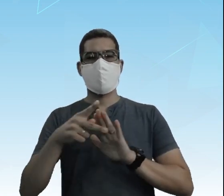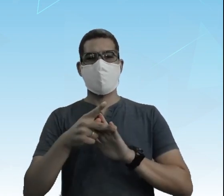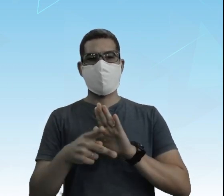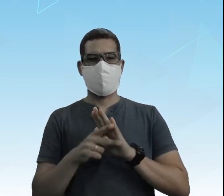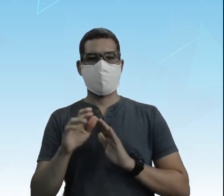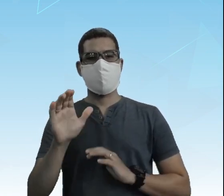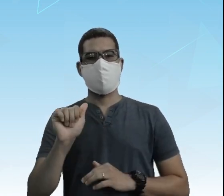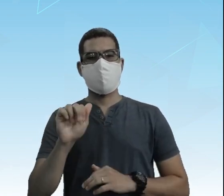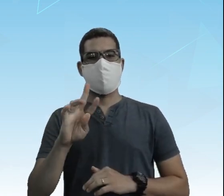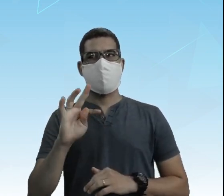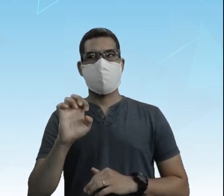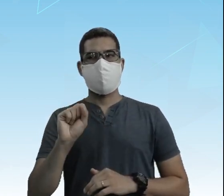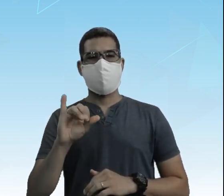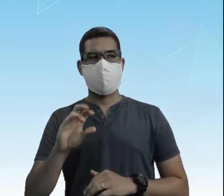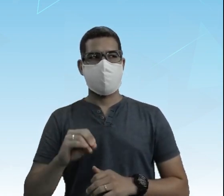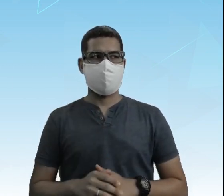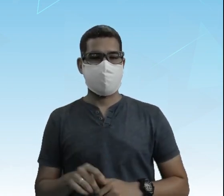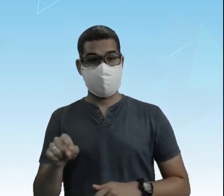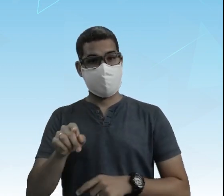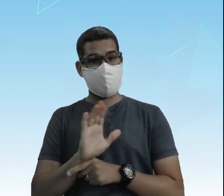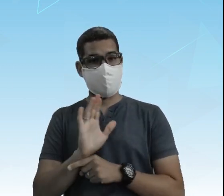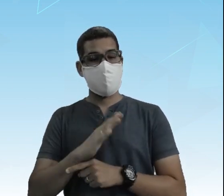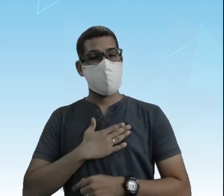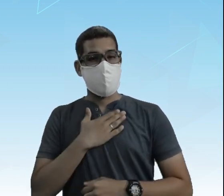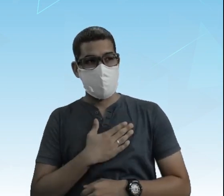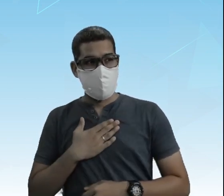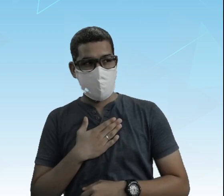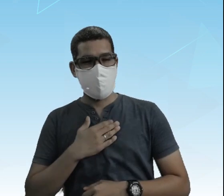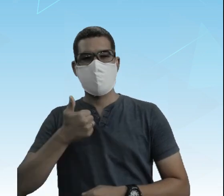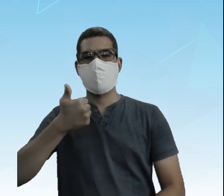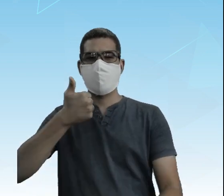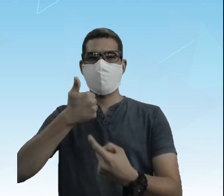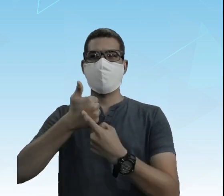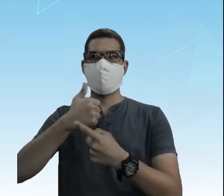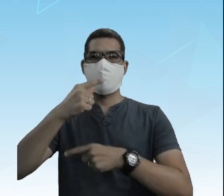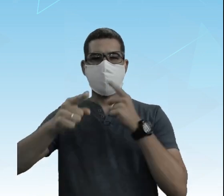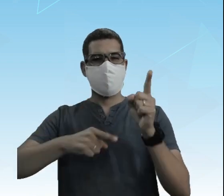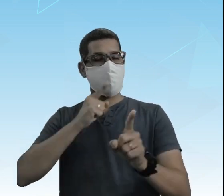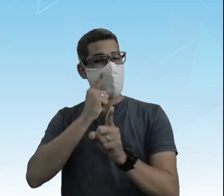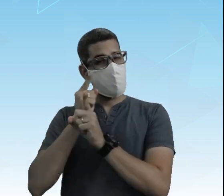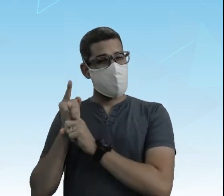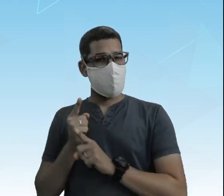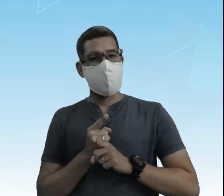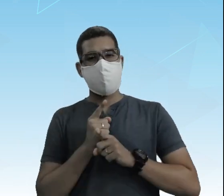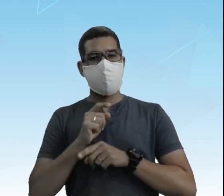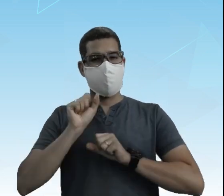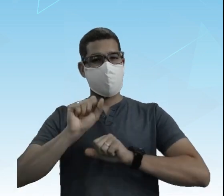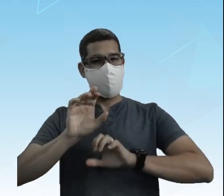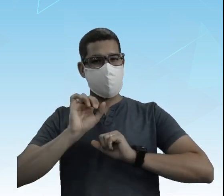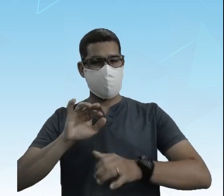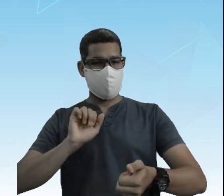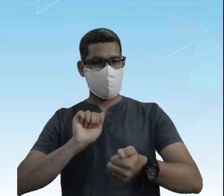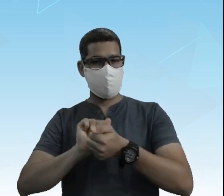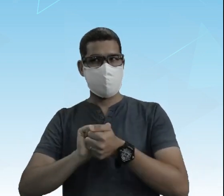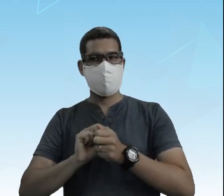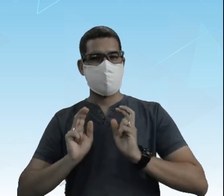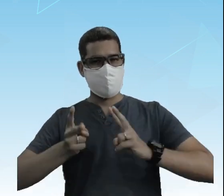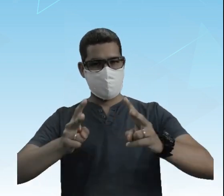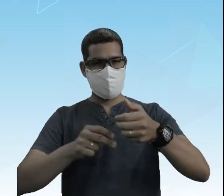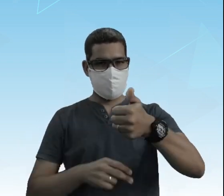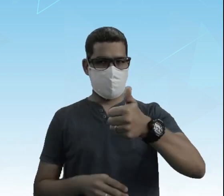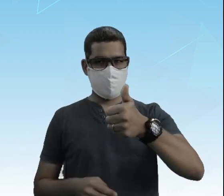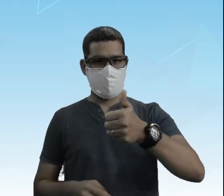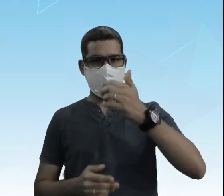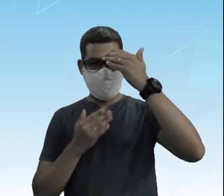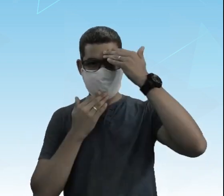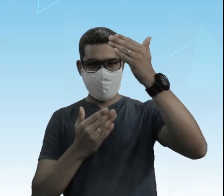Tranquilo? Gostaram da videoaula? Dá um joinha aí Para a gente E aguarda As próximas videoaulas Que nós vamos estar juntos Sempre bom?